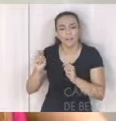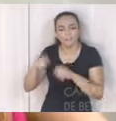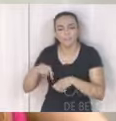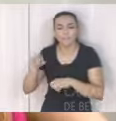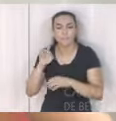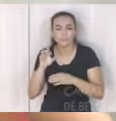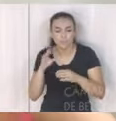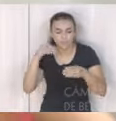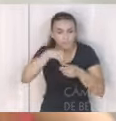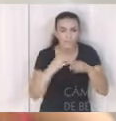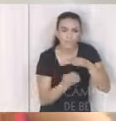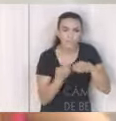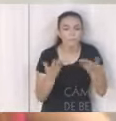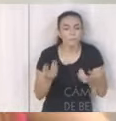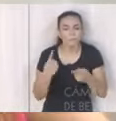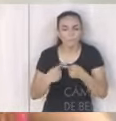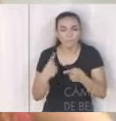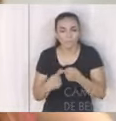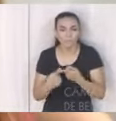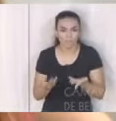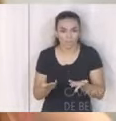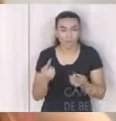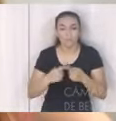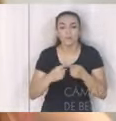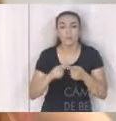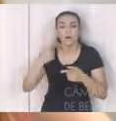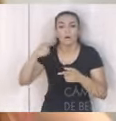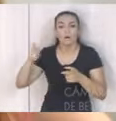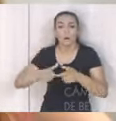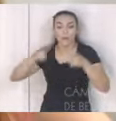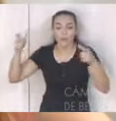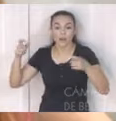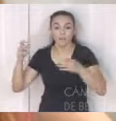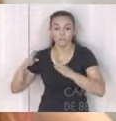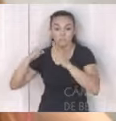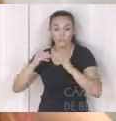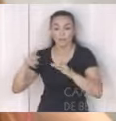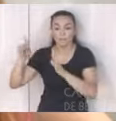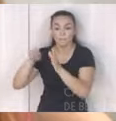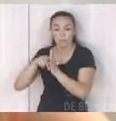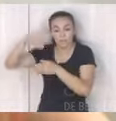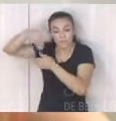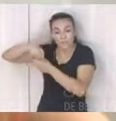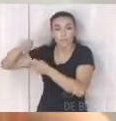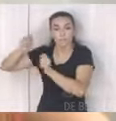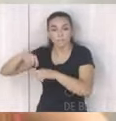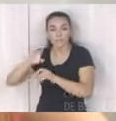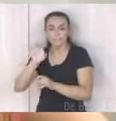cooperativas porque que por exemplo grandes condomínios não podem fazer a sua própria coleta ali com catadores